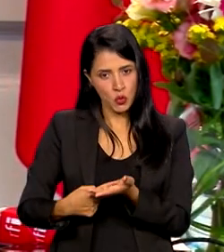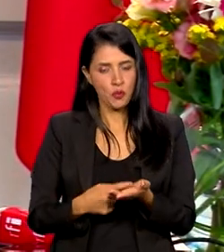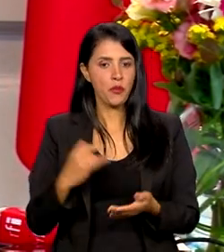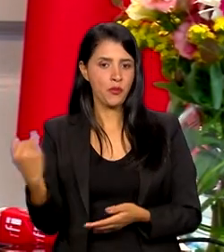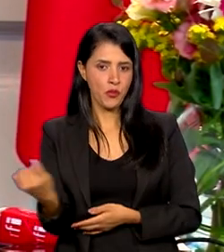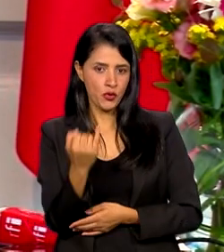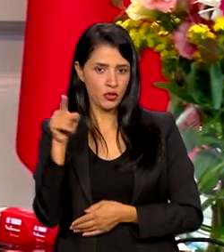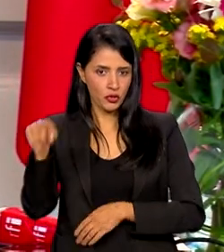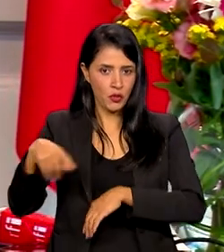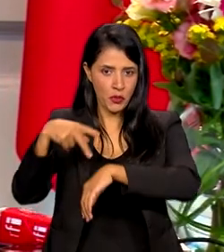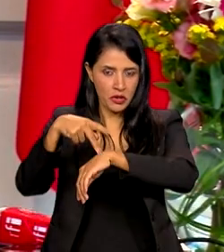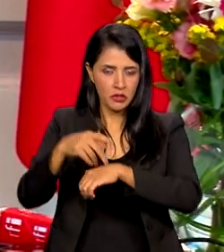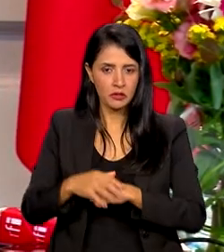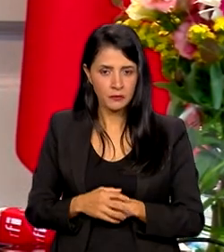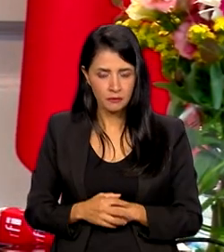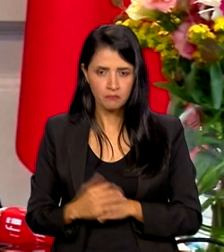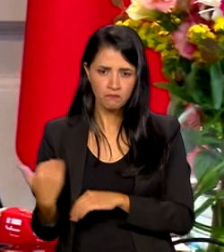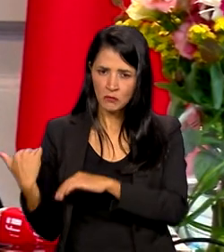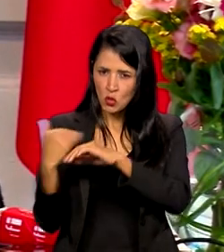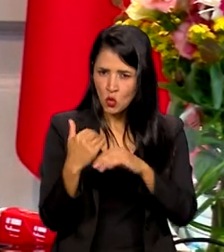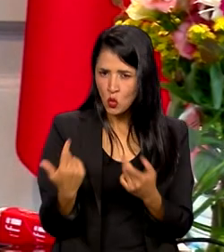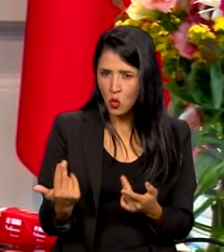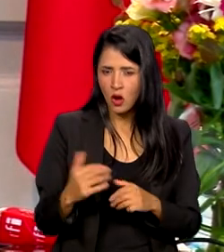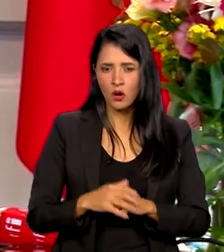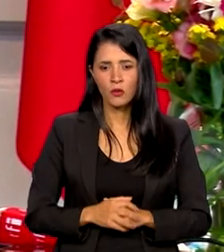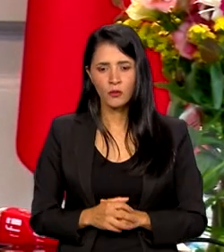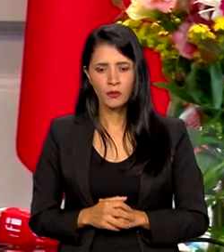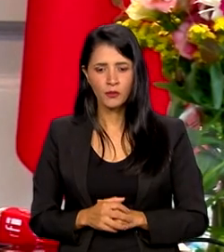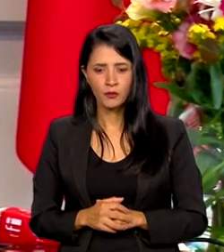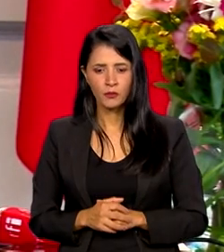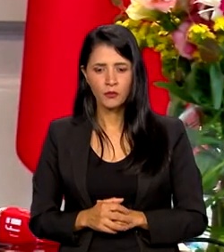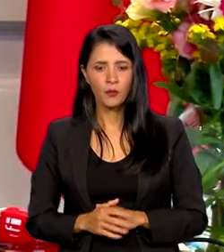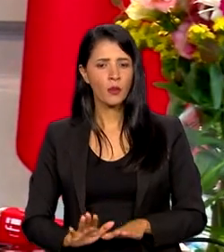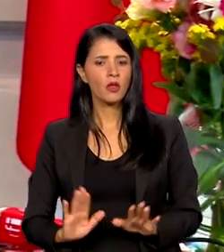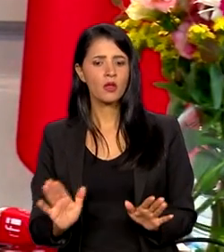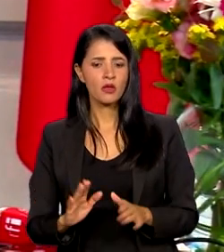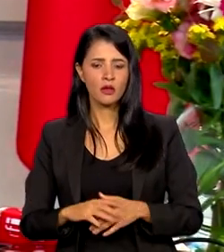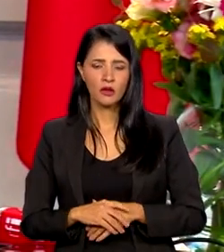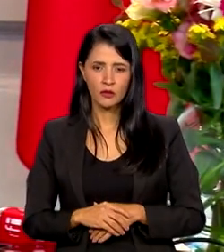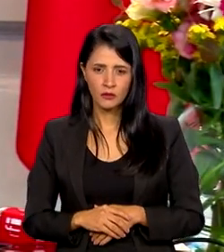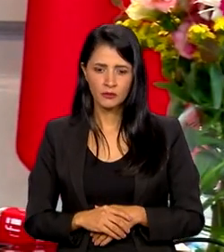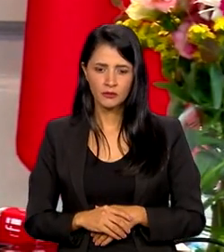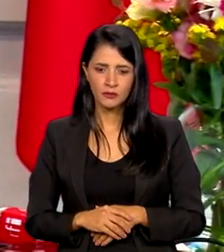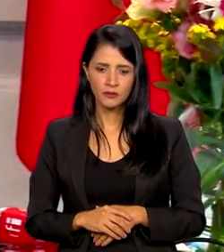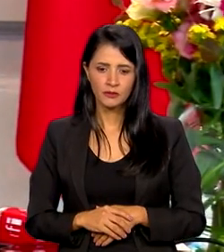Semelhantes. Mas é de equivalência também? Não, são outros... Não pode ser, Paulo.